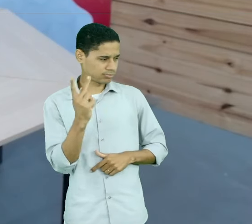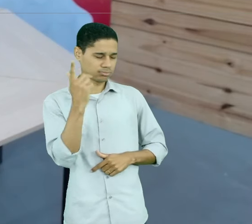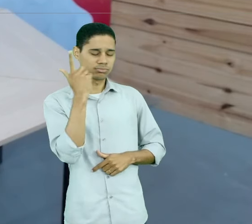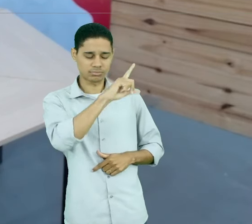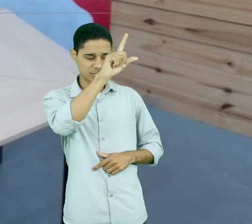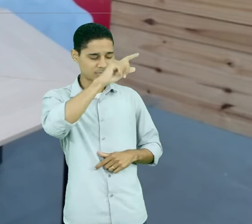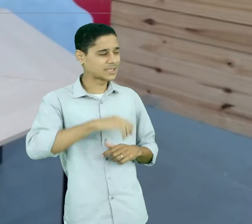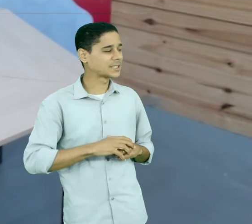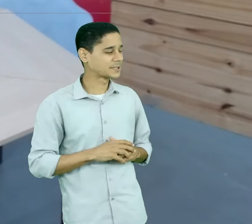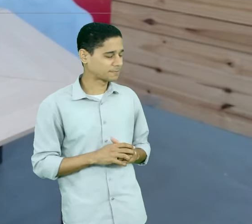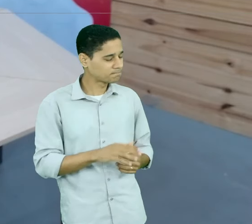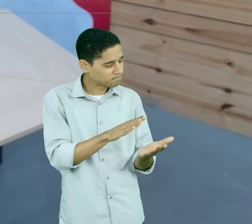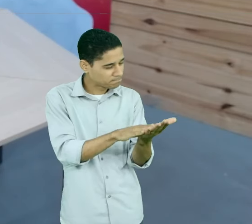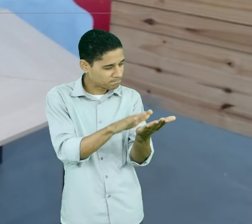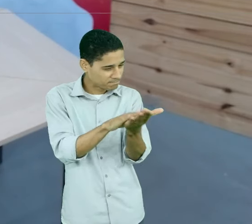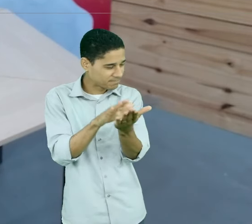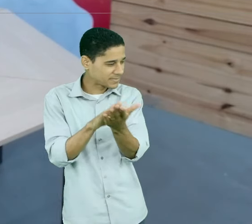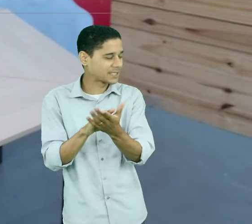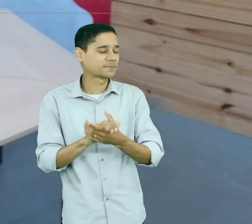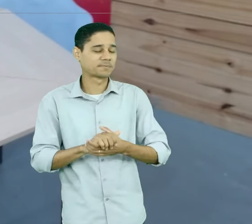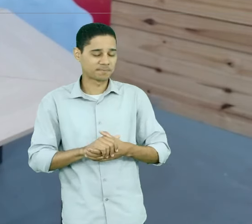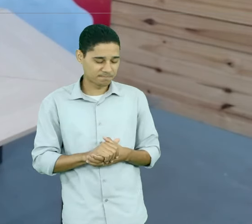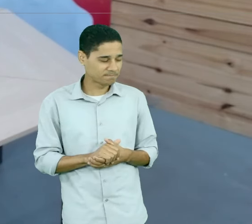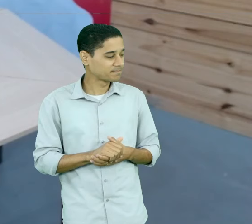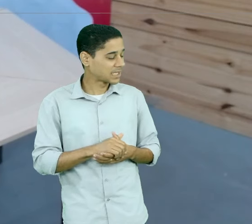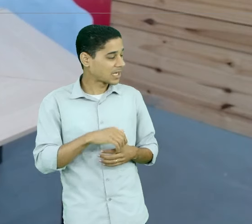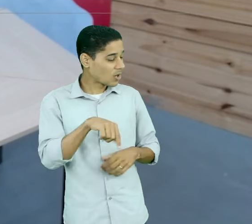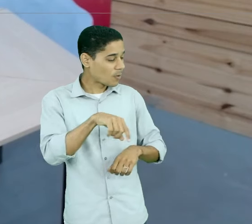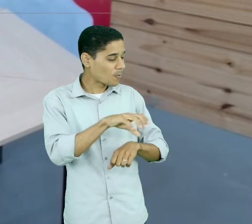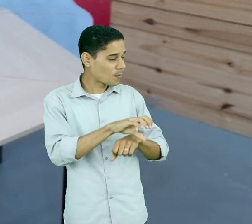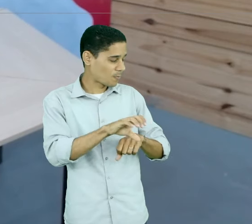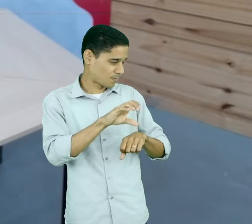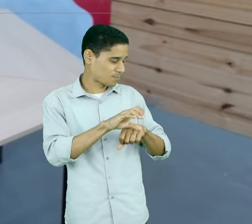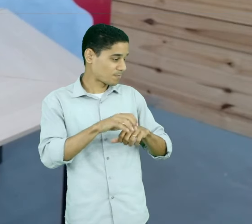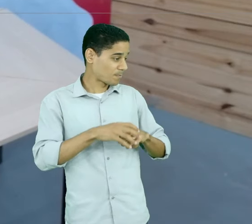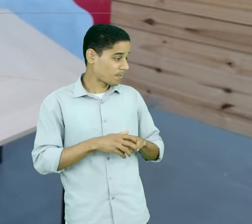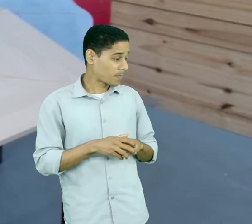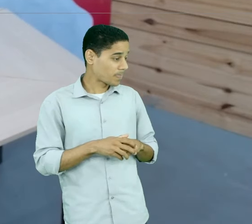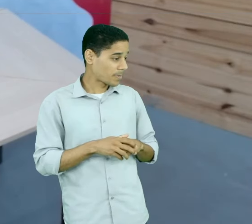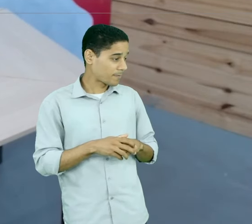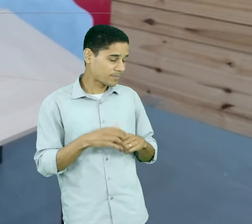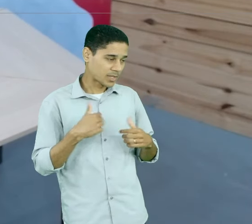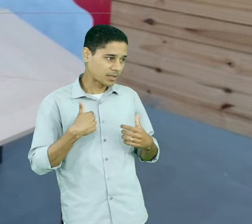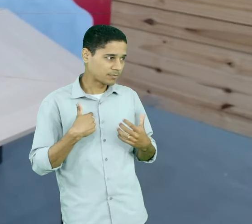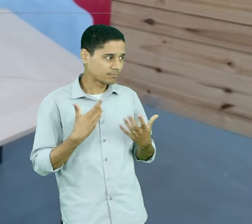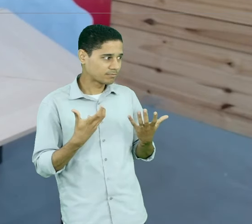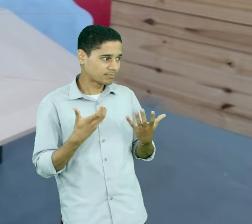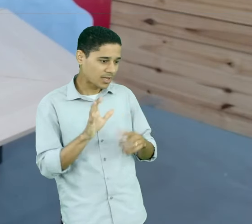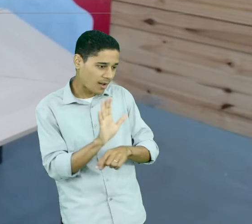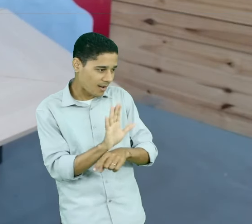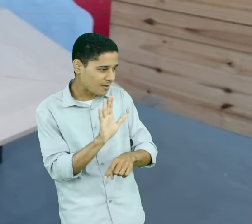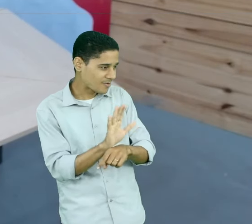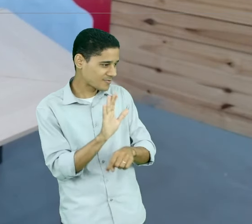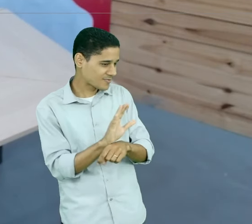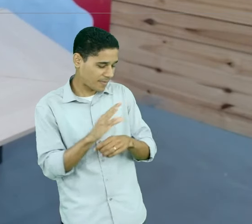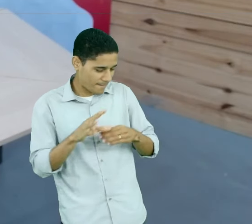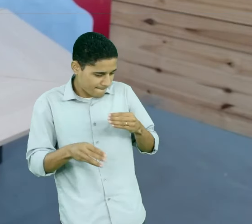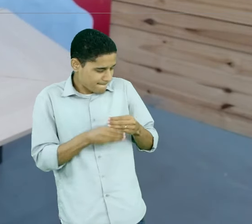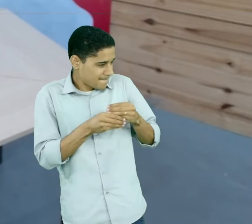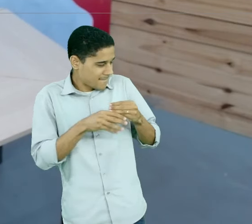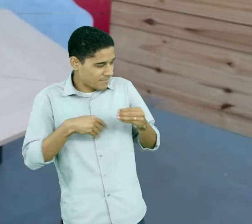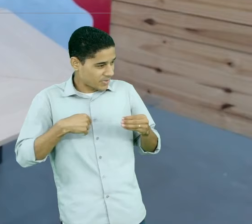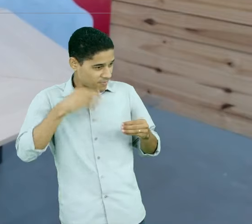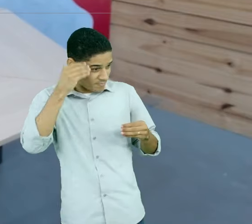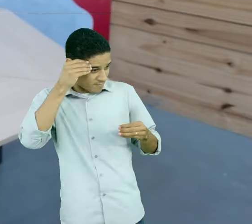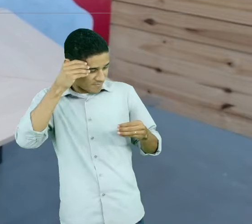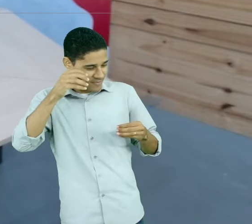estou de parabéns aqui com esse curso. E vou buscar aqui, de alguma forma, agregar os nossos conhecimentos, as